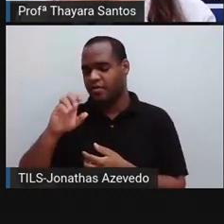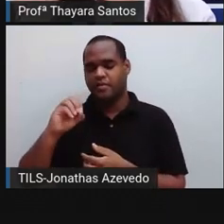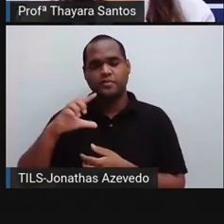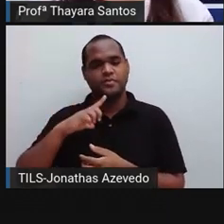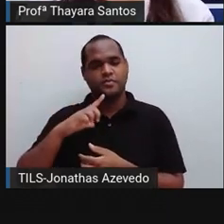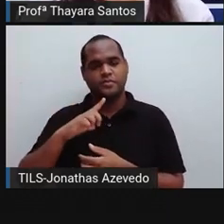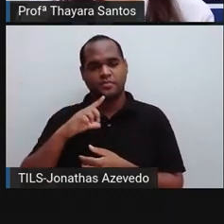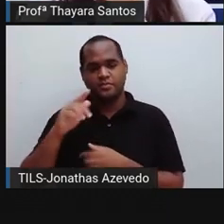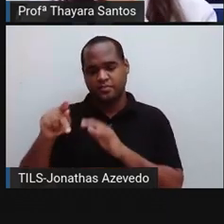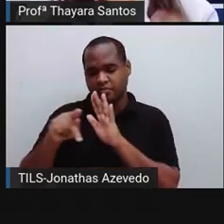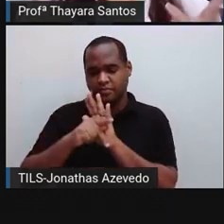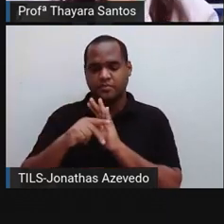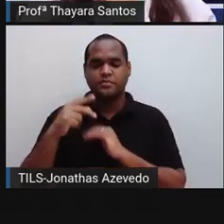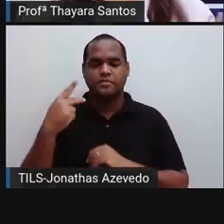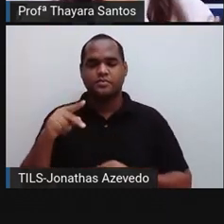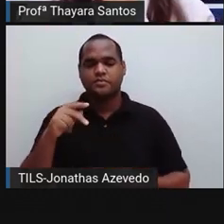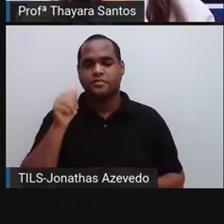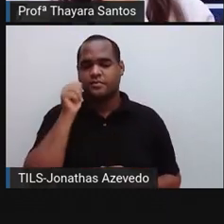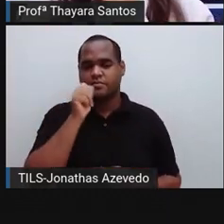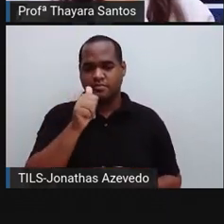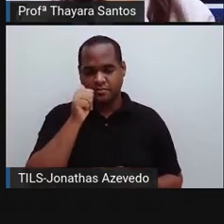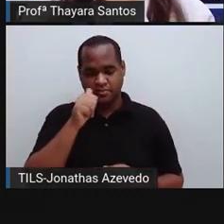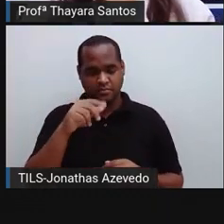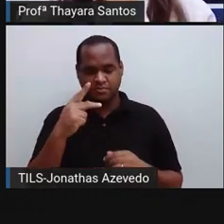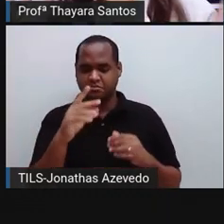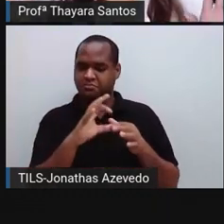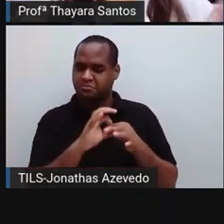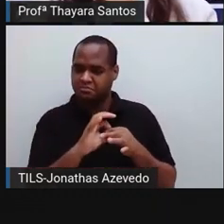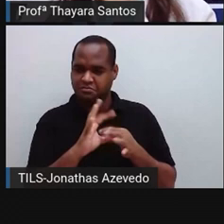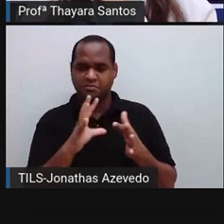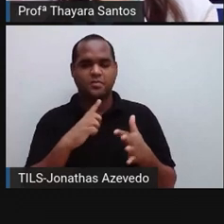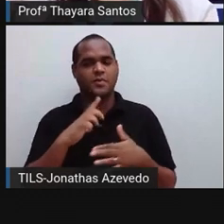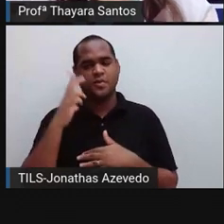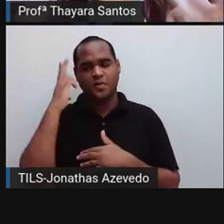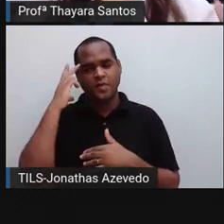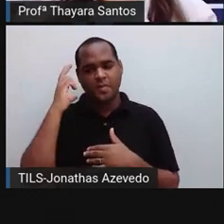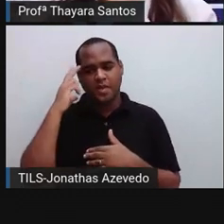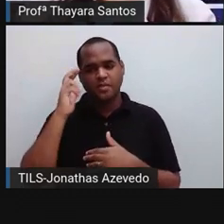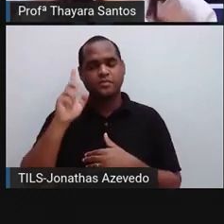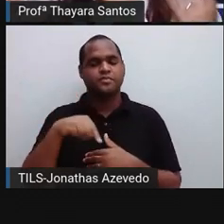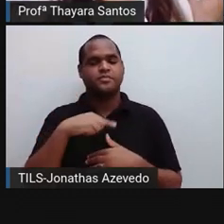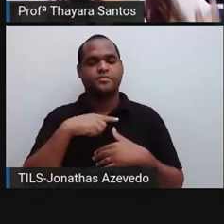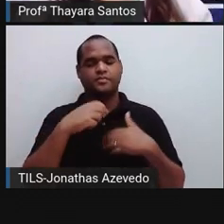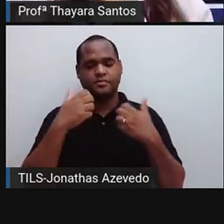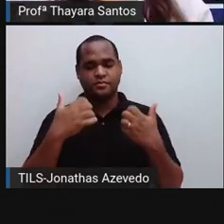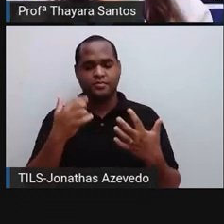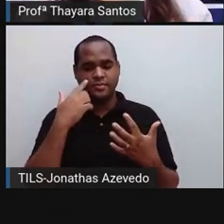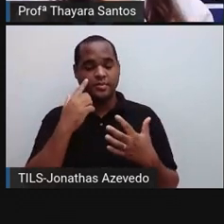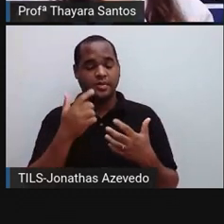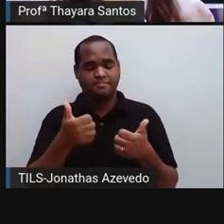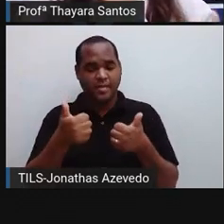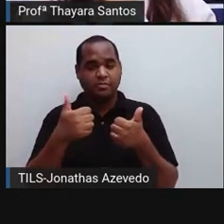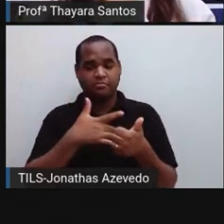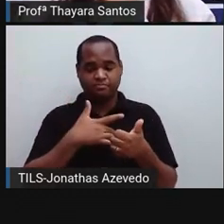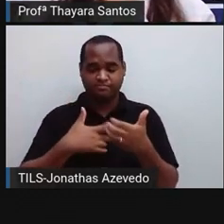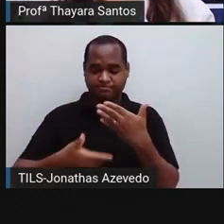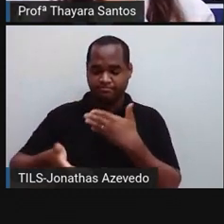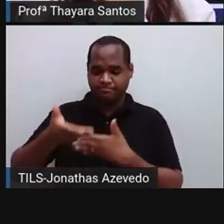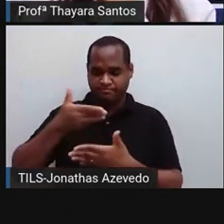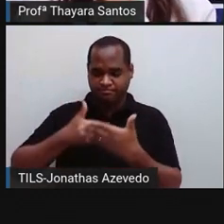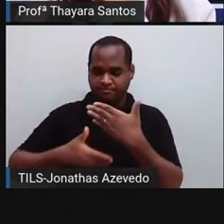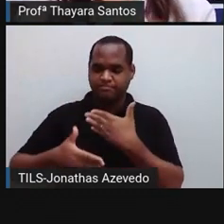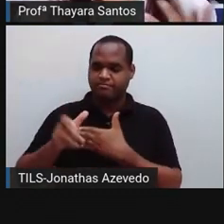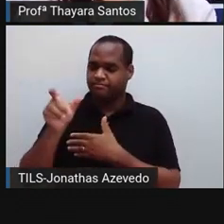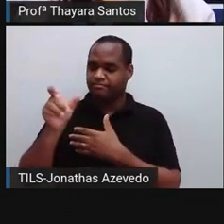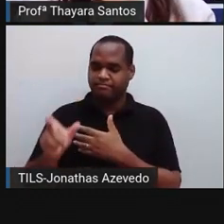genital feminino, ele já vive lá naturalmente. E até um certo ponto, ele é benéfico, sim, para a saúde da mulher.